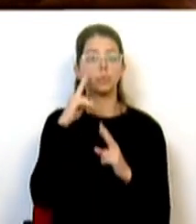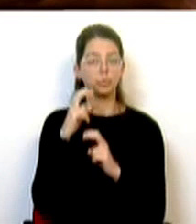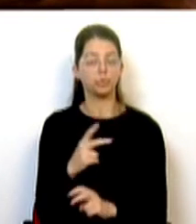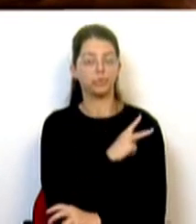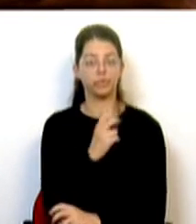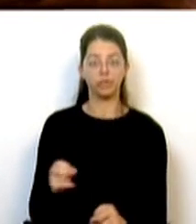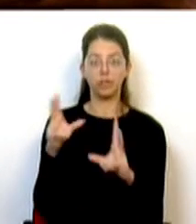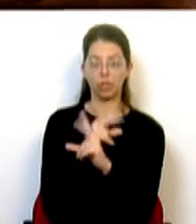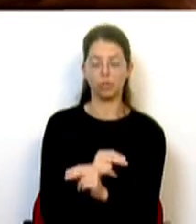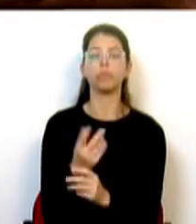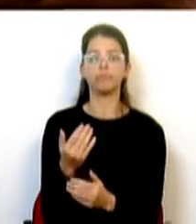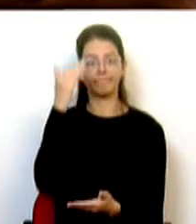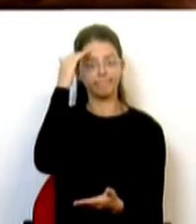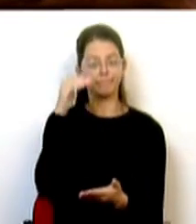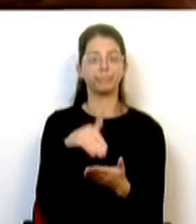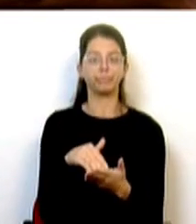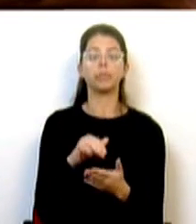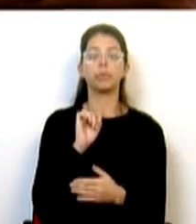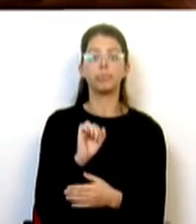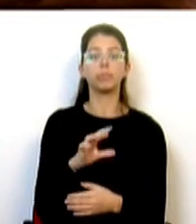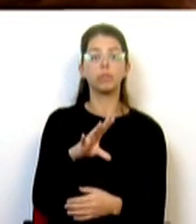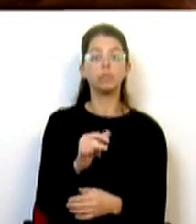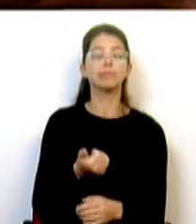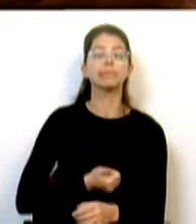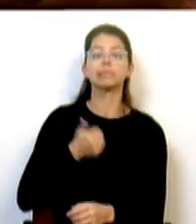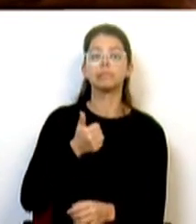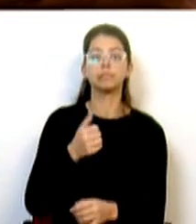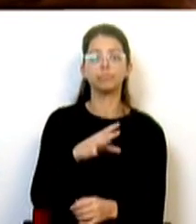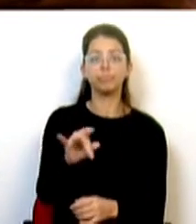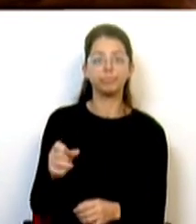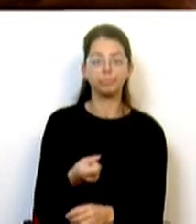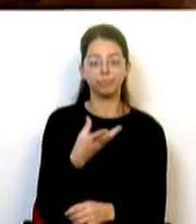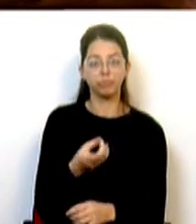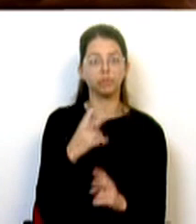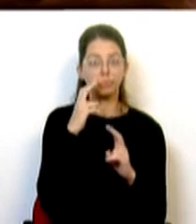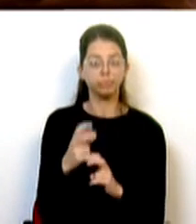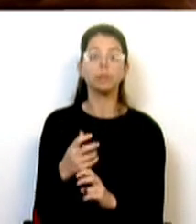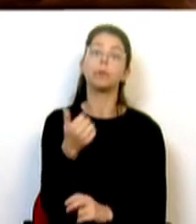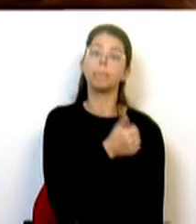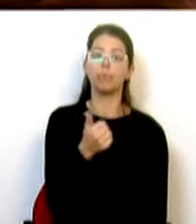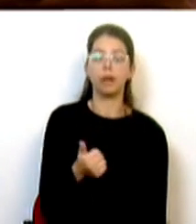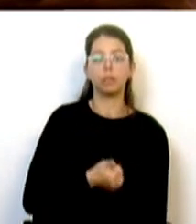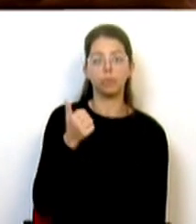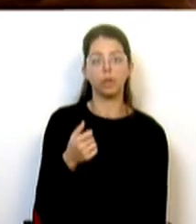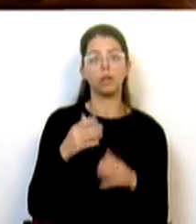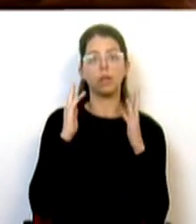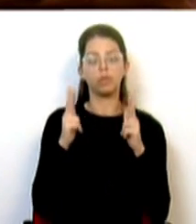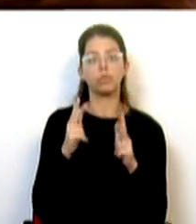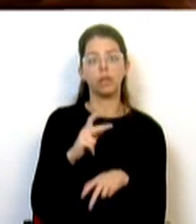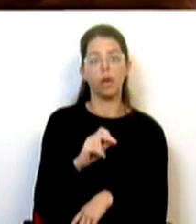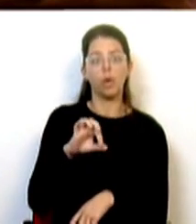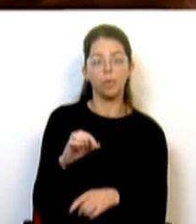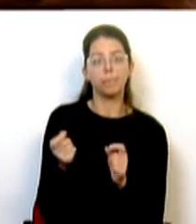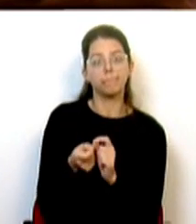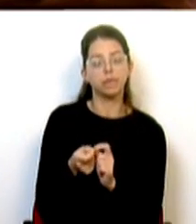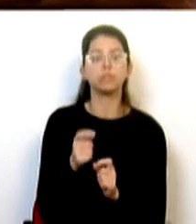indica como localização preferencial das novas estudadas a localização do Bom Barral, junto à A8 e próxima